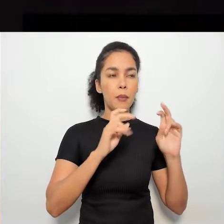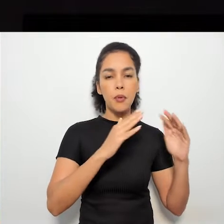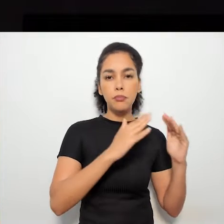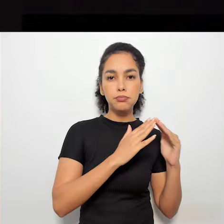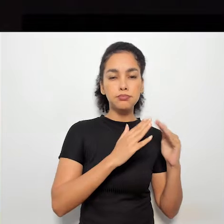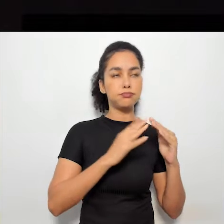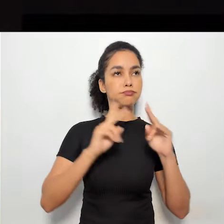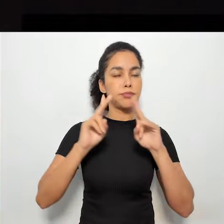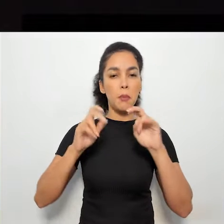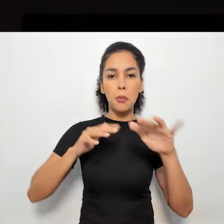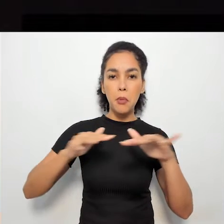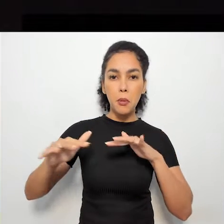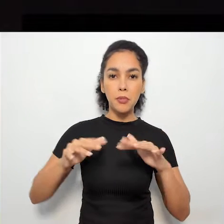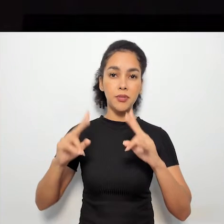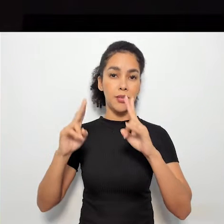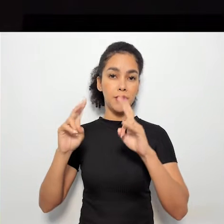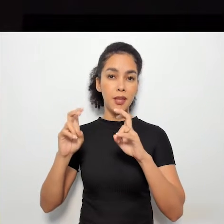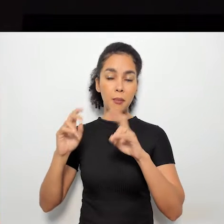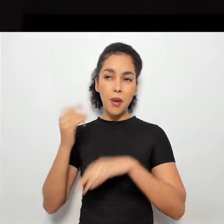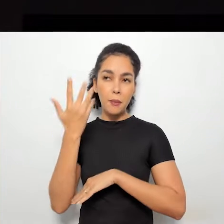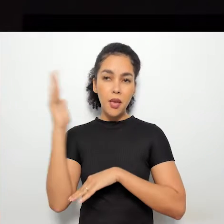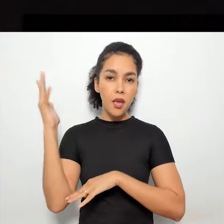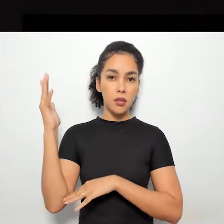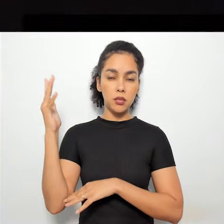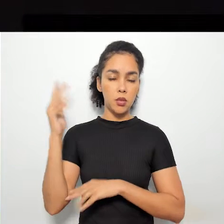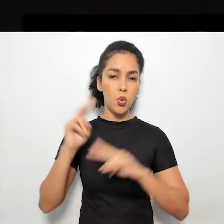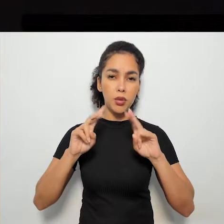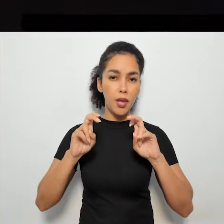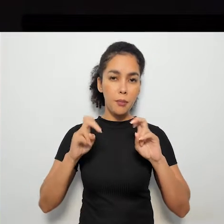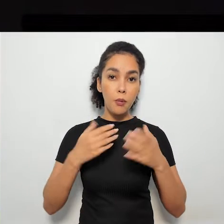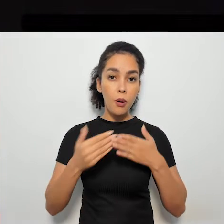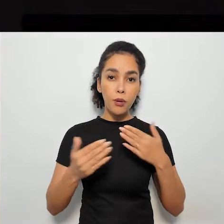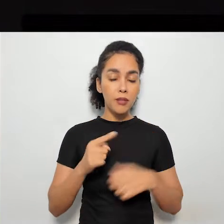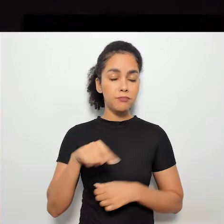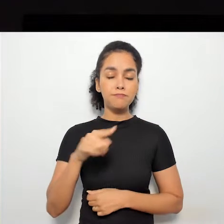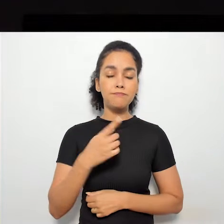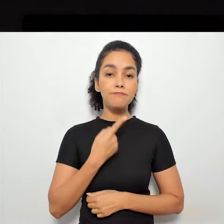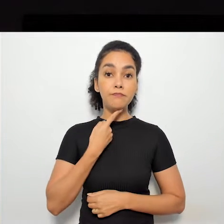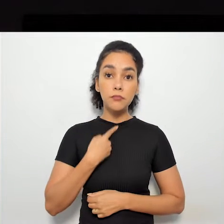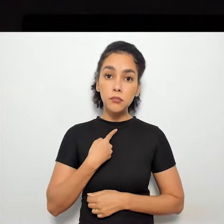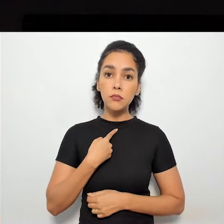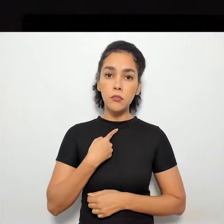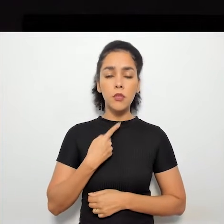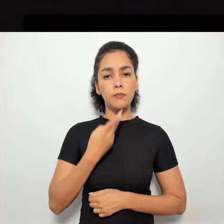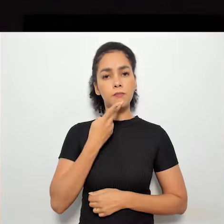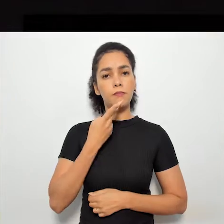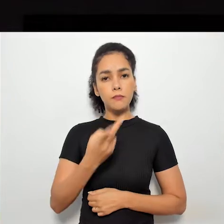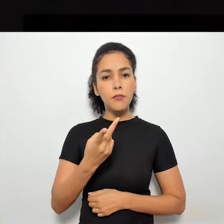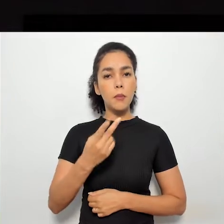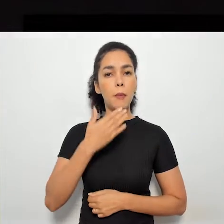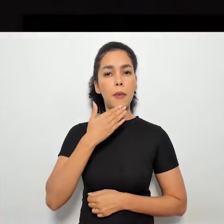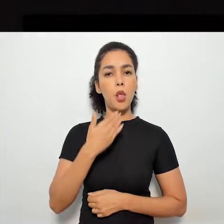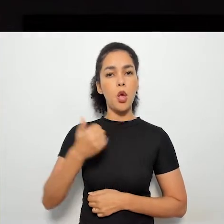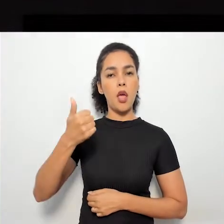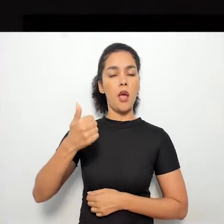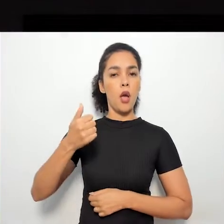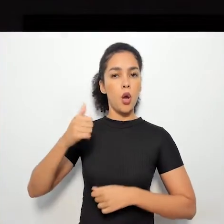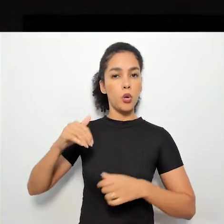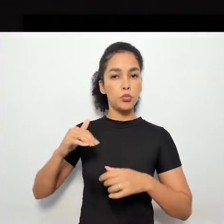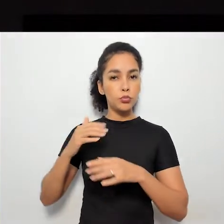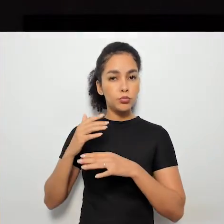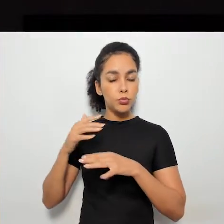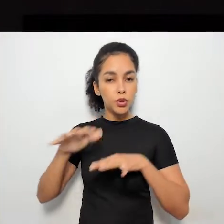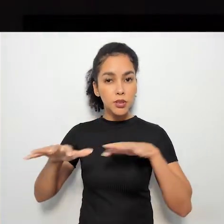mobilidade, meio ambiente, o tema que quiser trazer para melhorar o território, melhorar o nosso